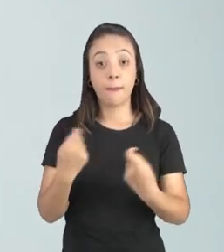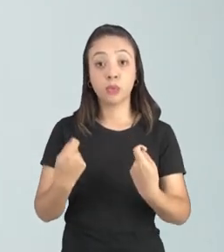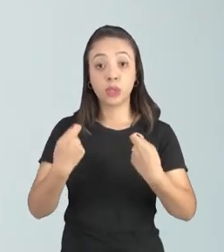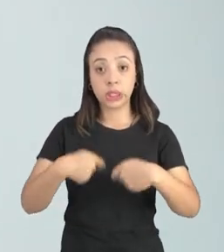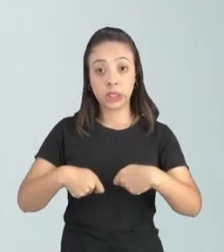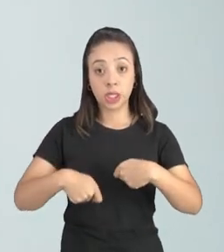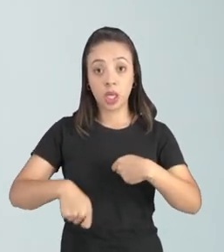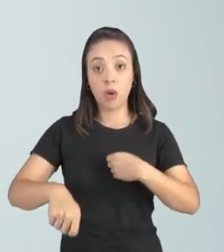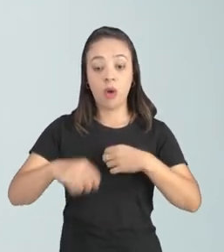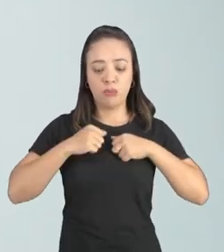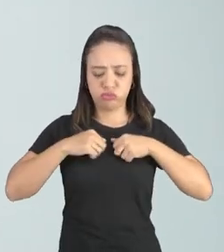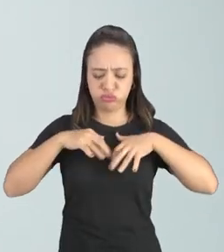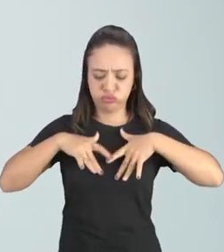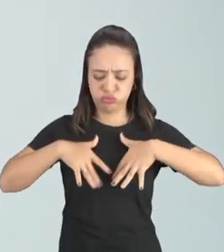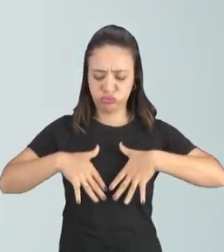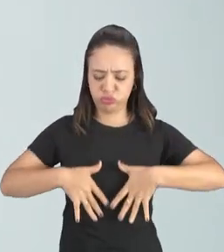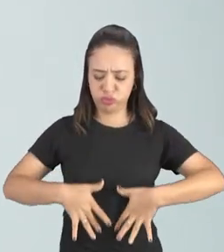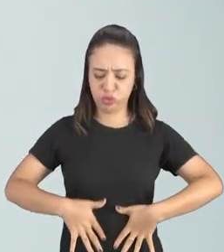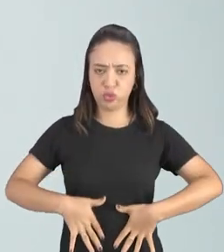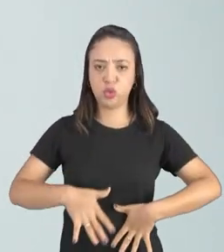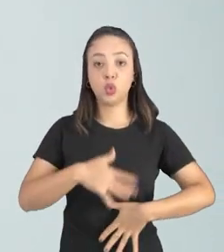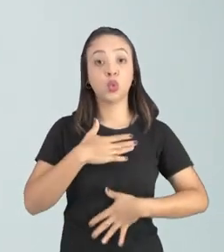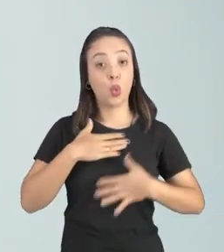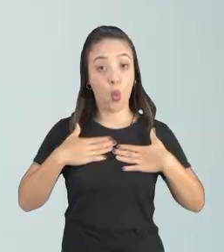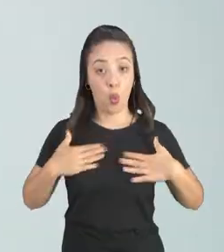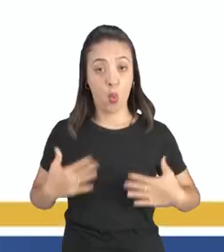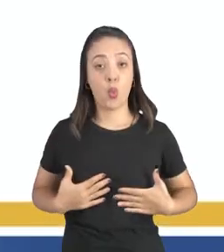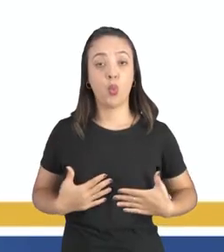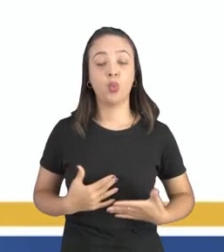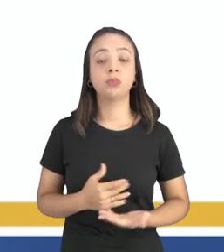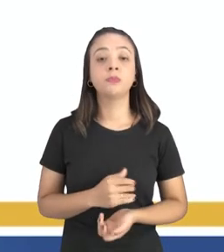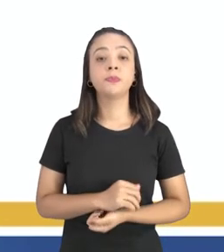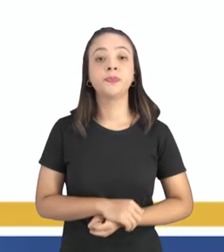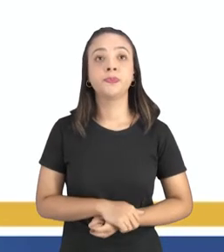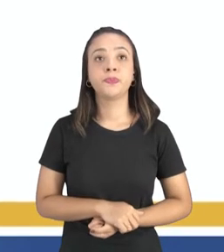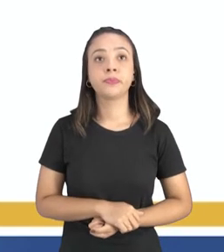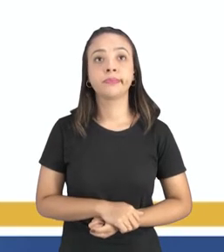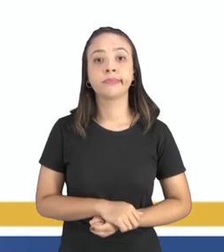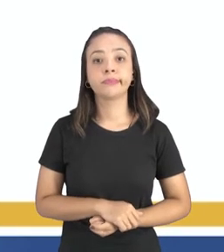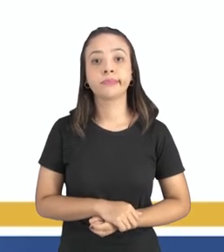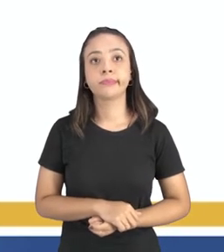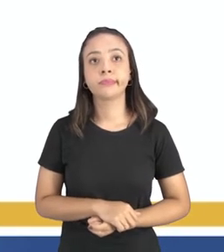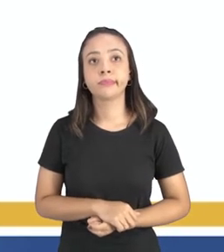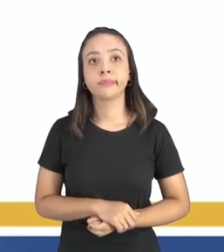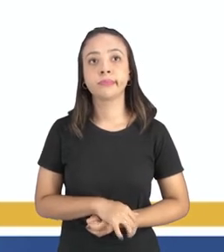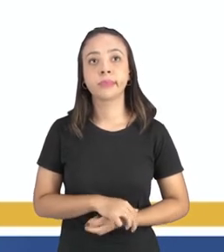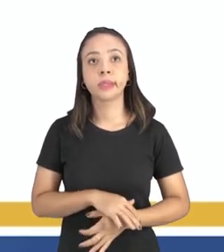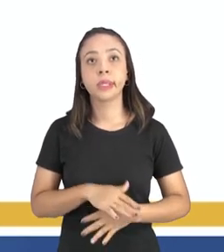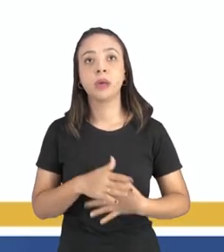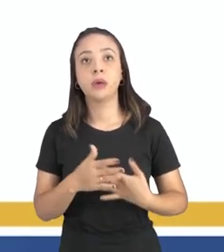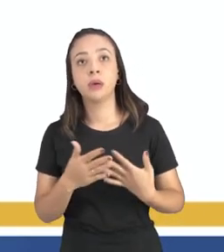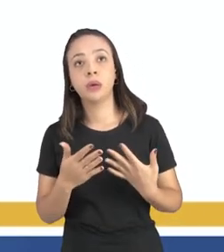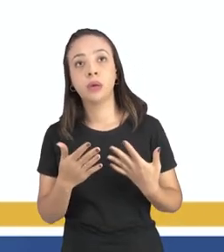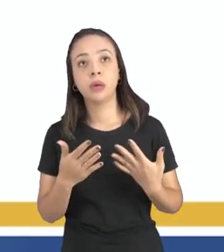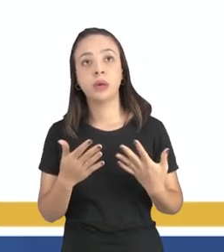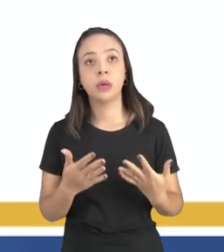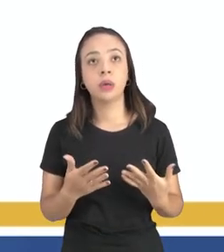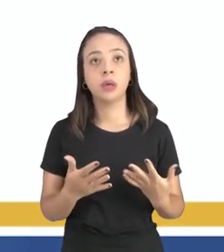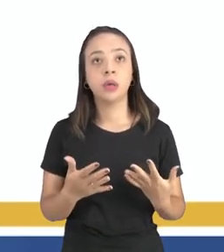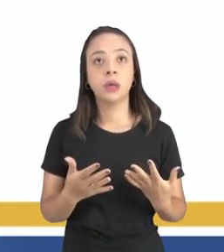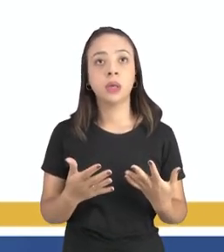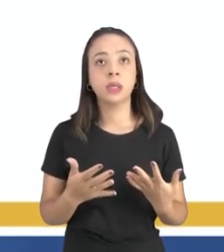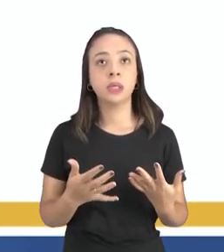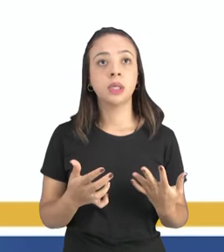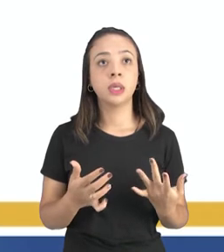ativa tá bom e para contactantes casuais praticamente não existe caso de risco